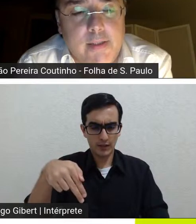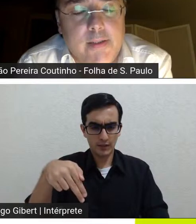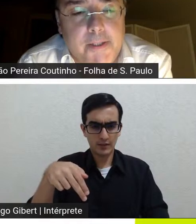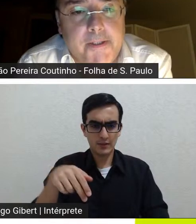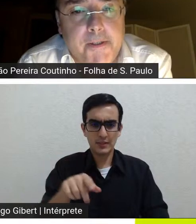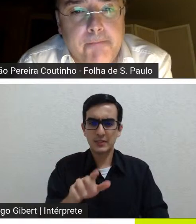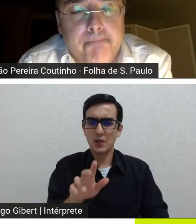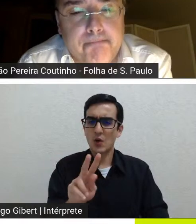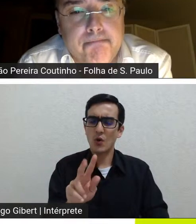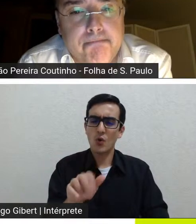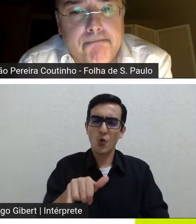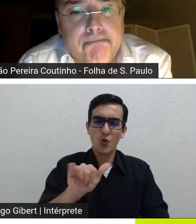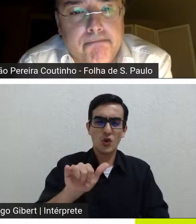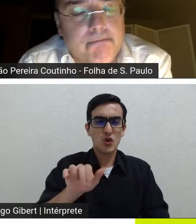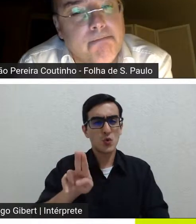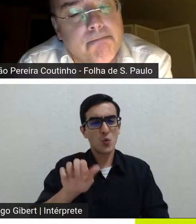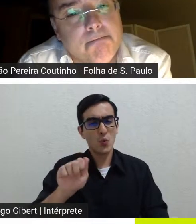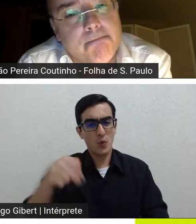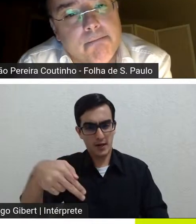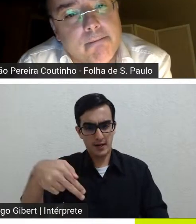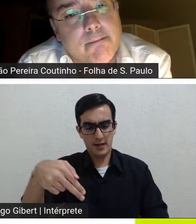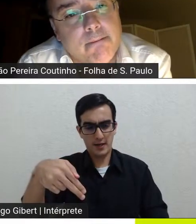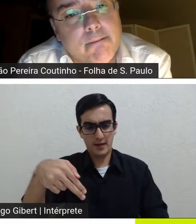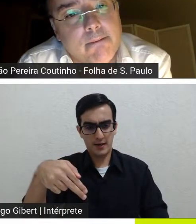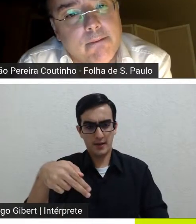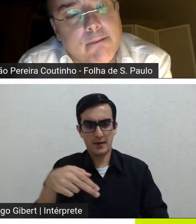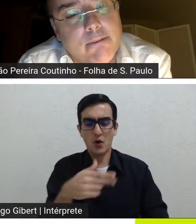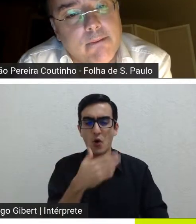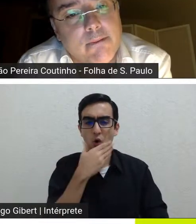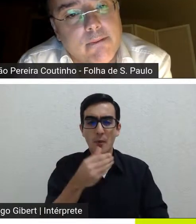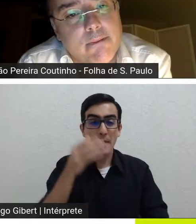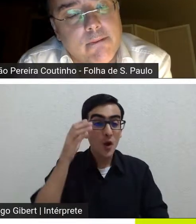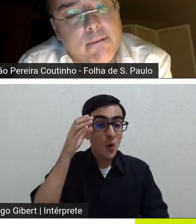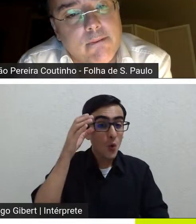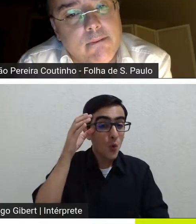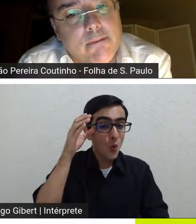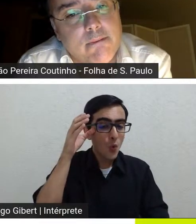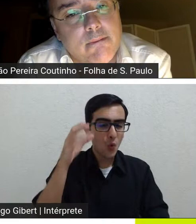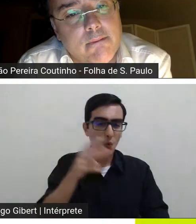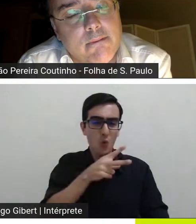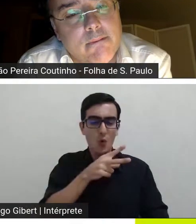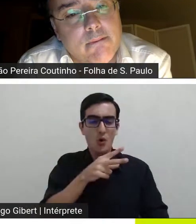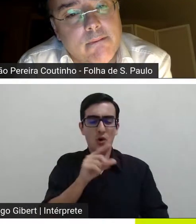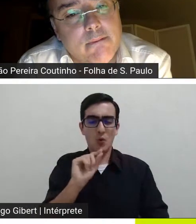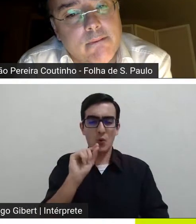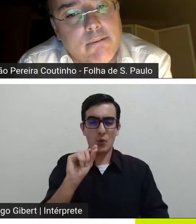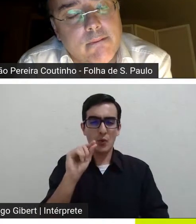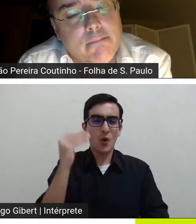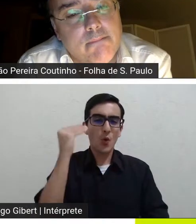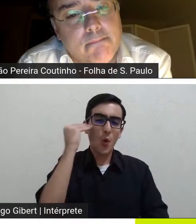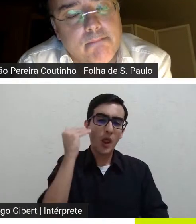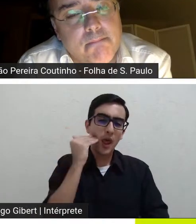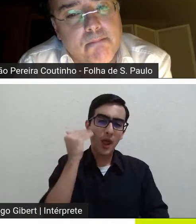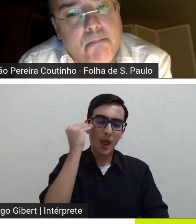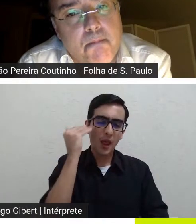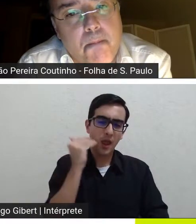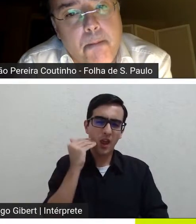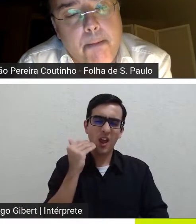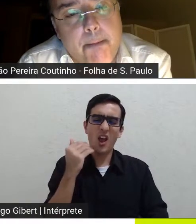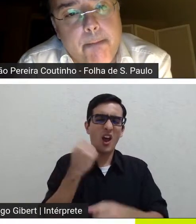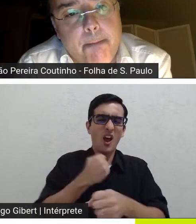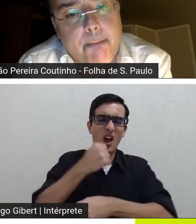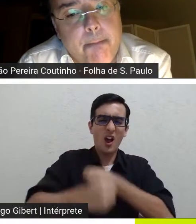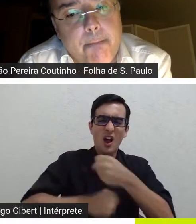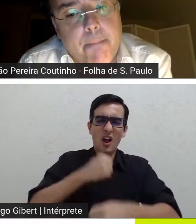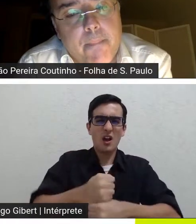sim em que o filme chama Amor em dois mil duzentos sei lá dois mil e vinte e tanto dois mil e